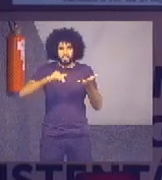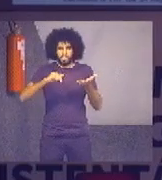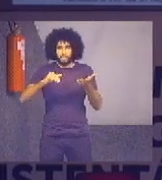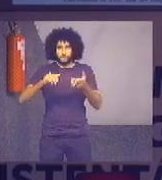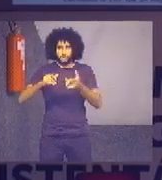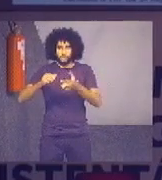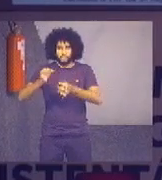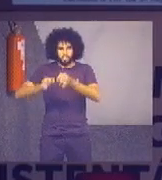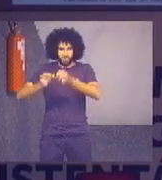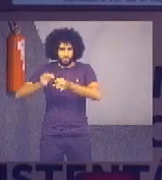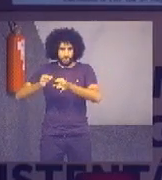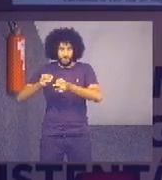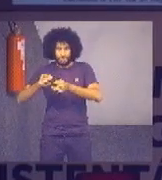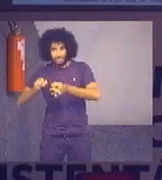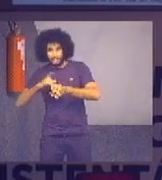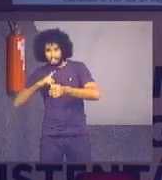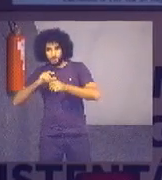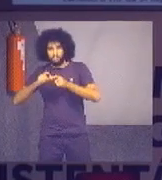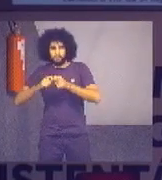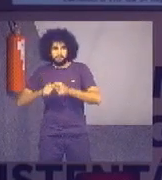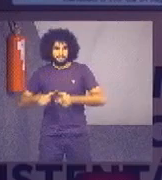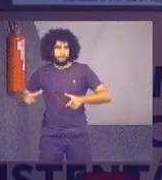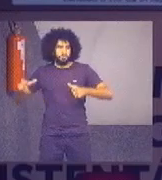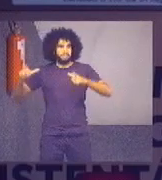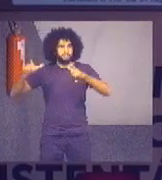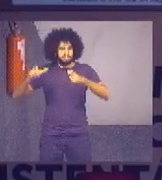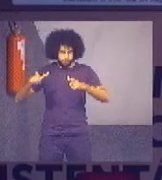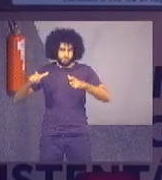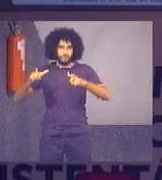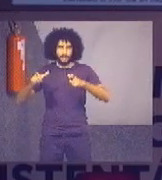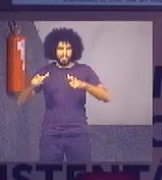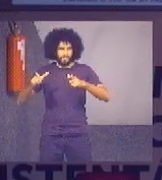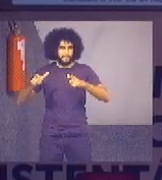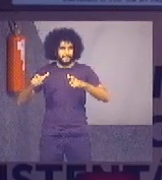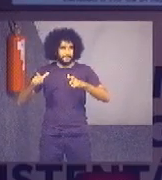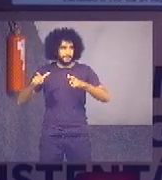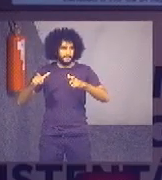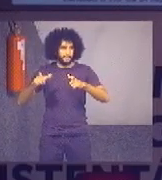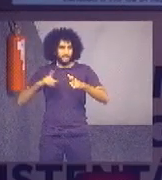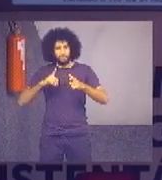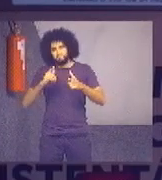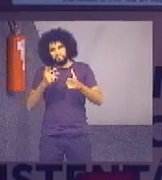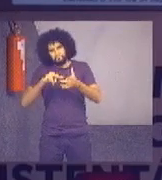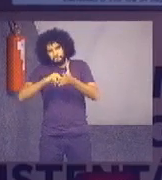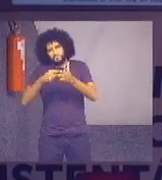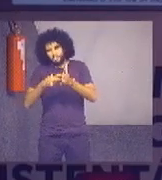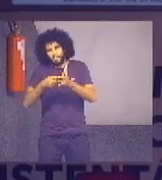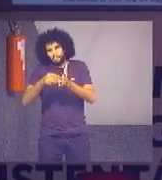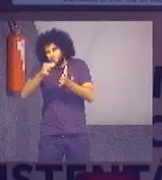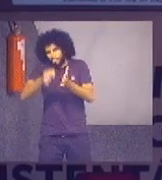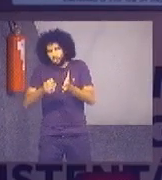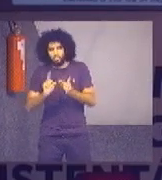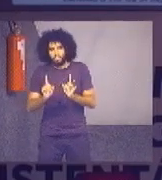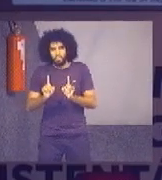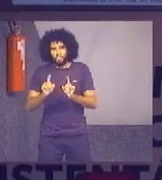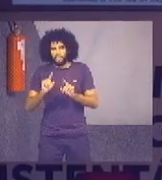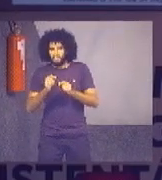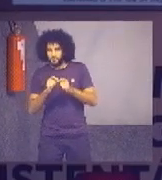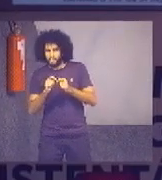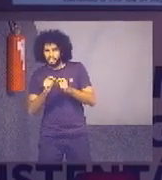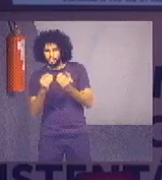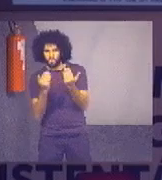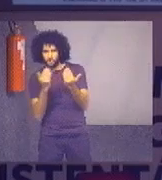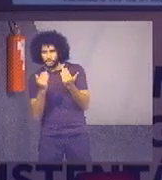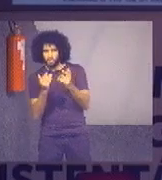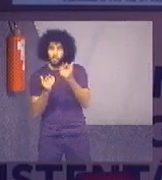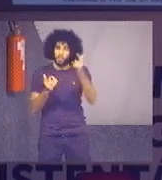tribunal que deu uma elevação muito elevada, uma variação que não faria sentido, comparando com a sua própria série histórica com